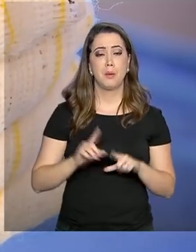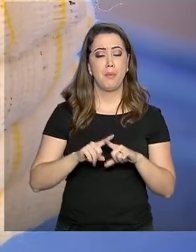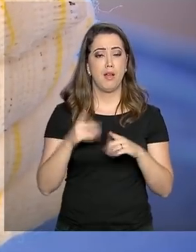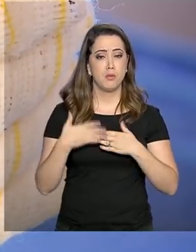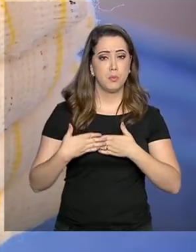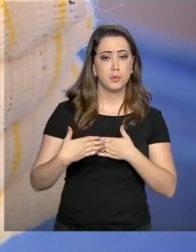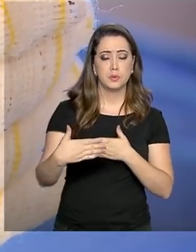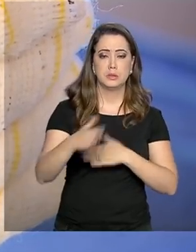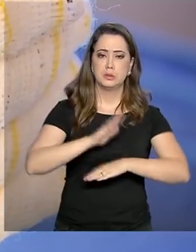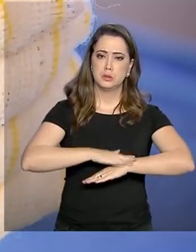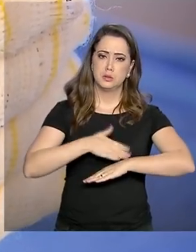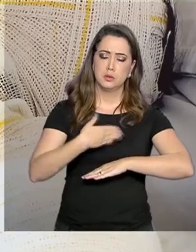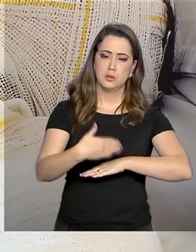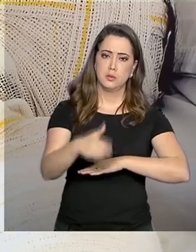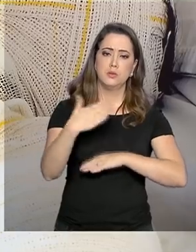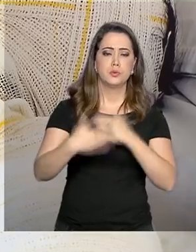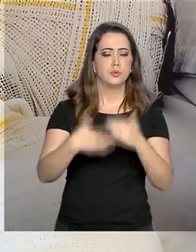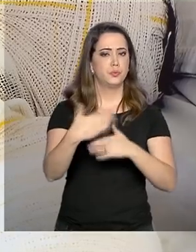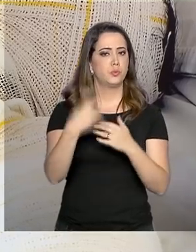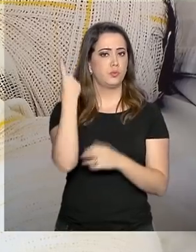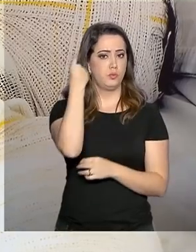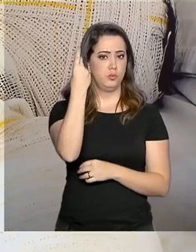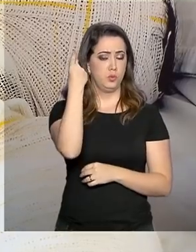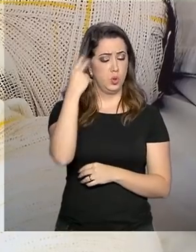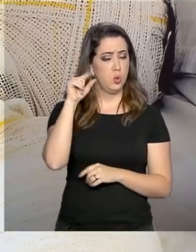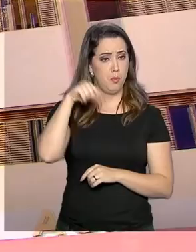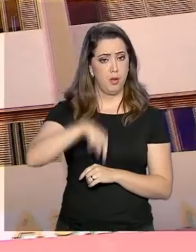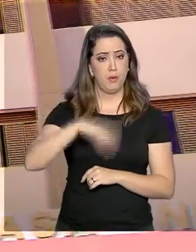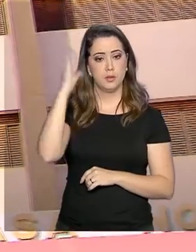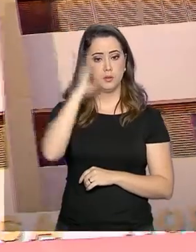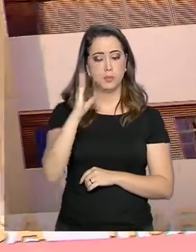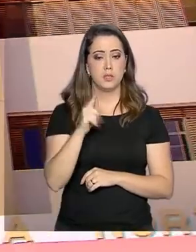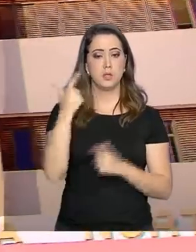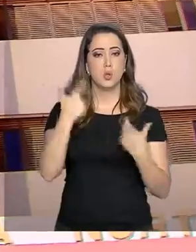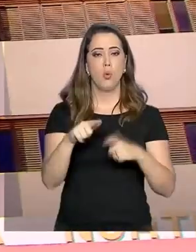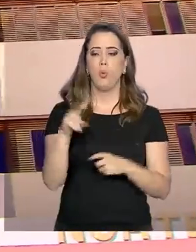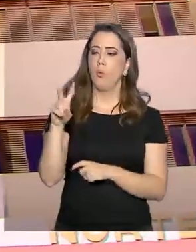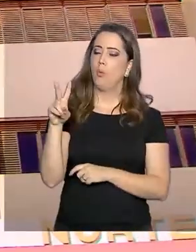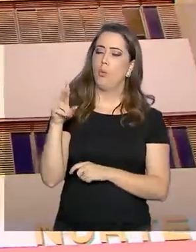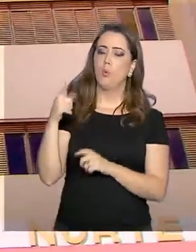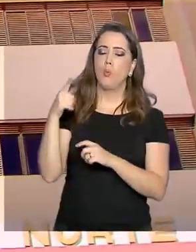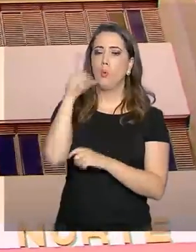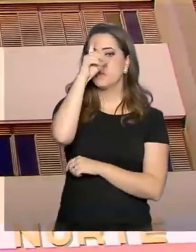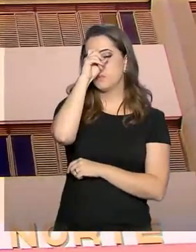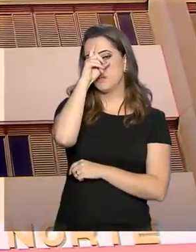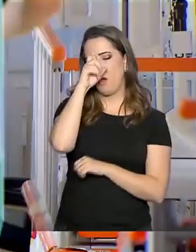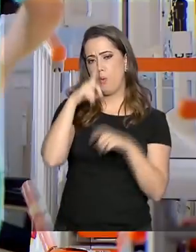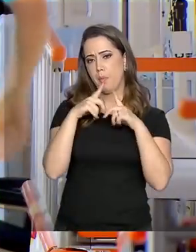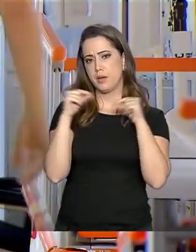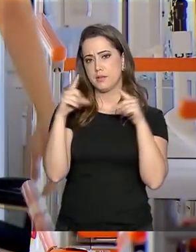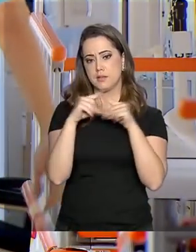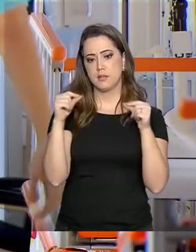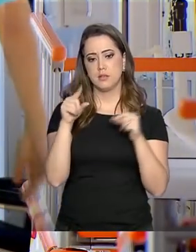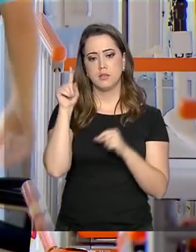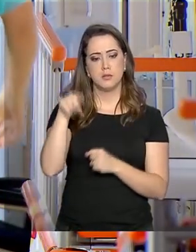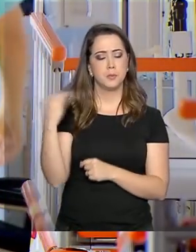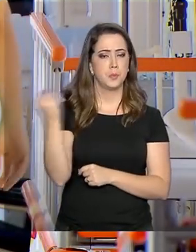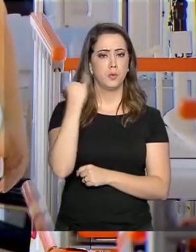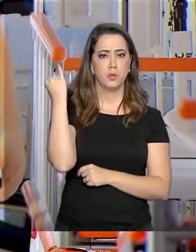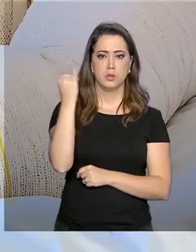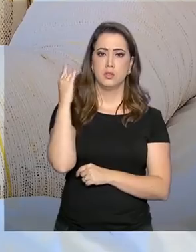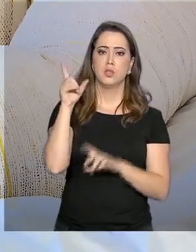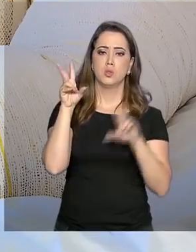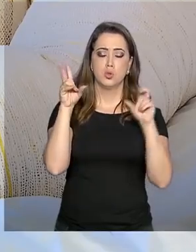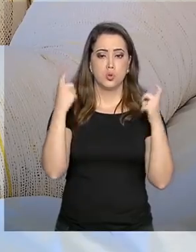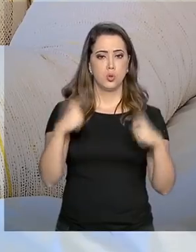isso, o tratamento segue da maneira tradicional aqui no Brasil. O Hospital Regional da Asa Norte, em Brasília, é referência no